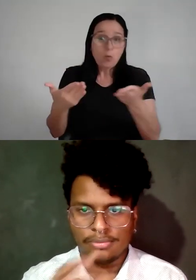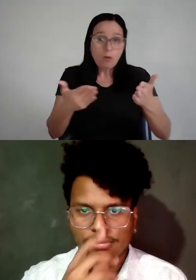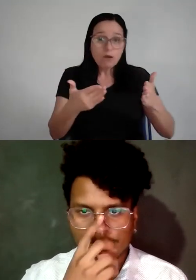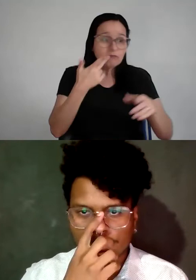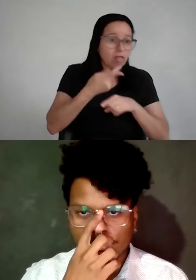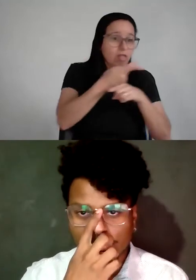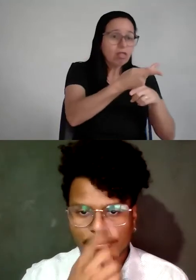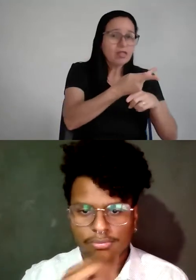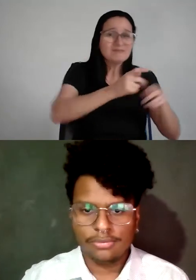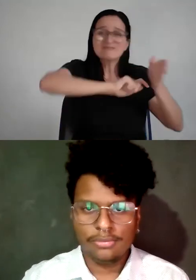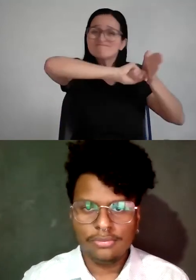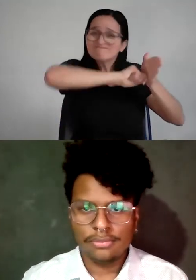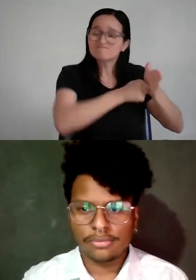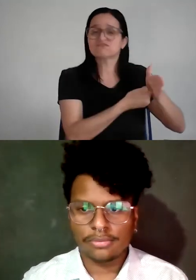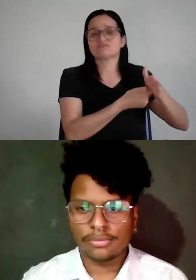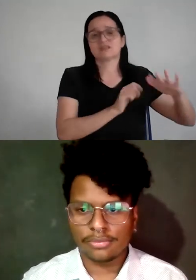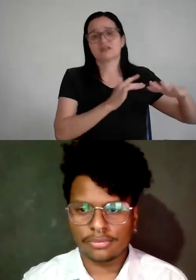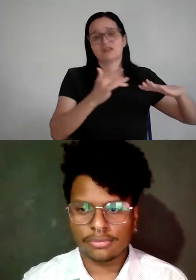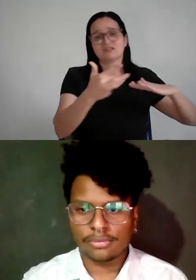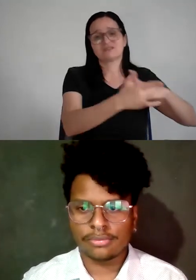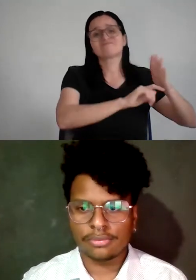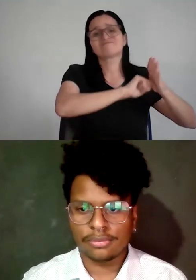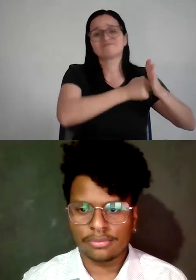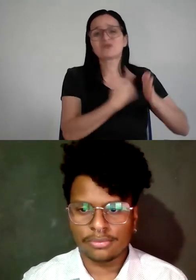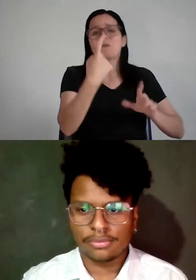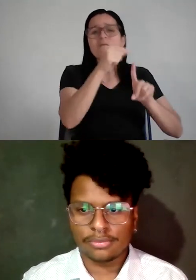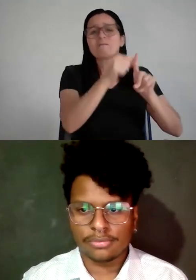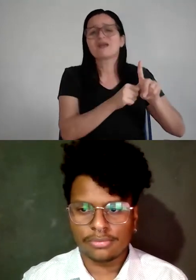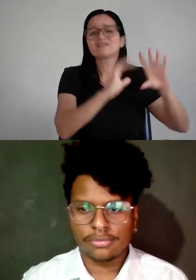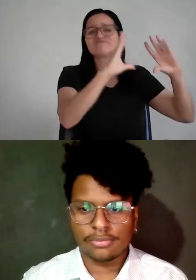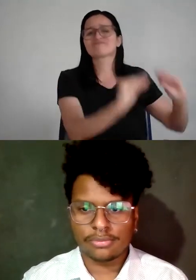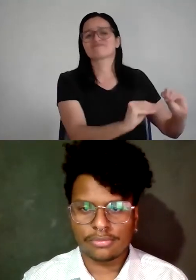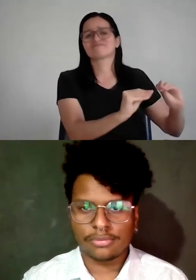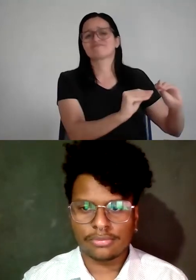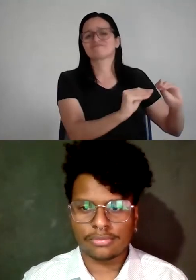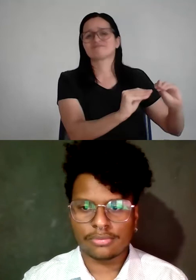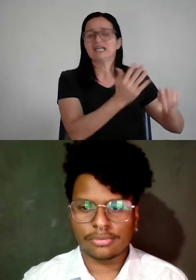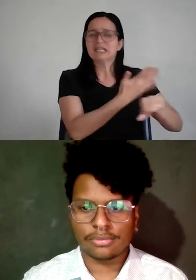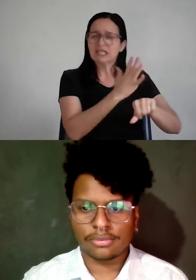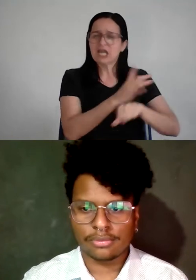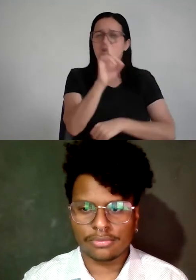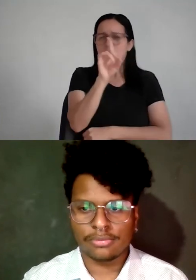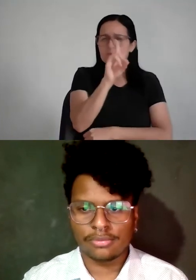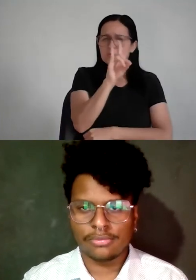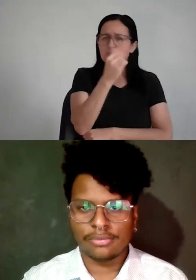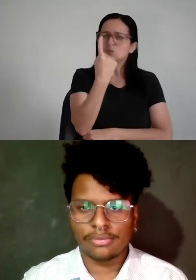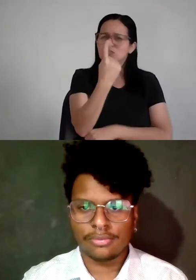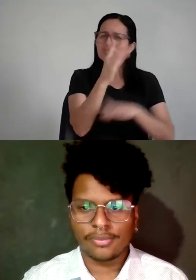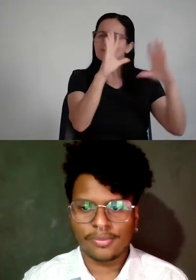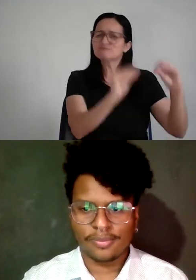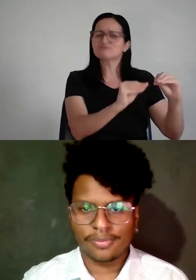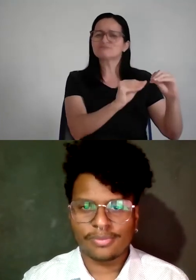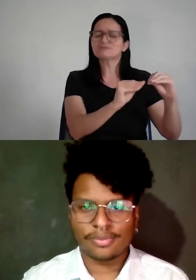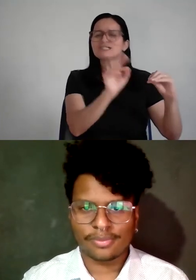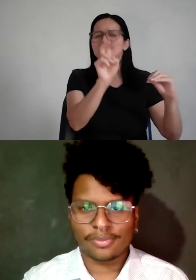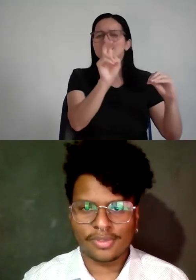a desligar a rede social? Eu acho que vocês deviam aprender a fazer isso um tempo. Fica um mês fora, vai treinando um dia, depois cinco dias, quinze dias, até você aprender